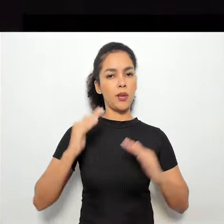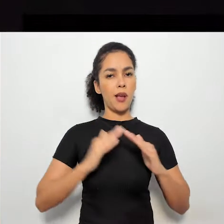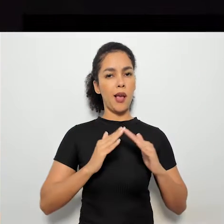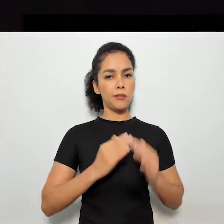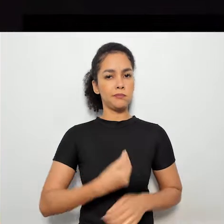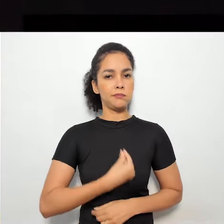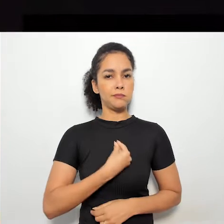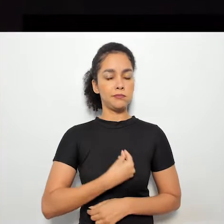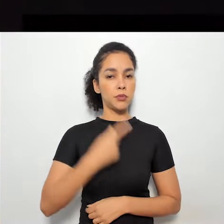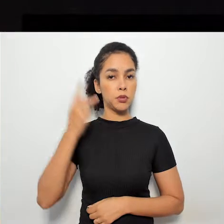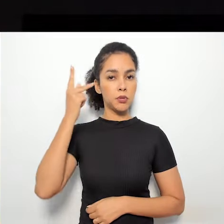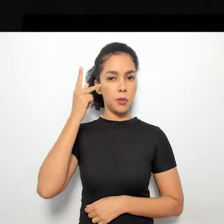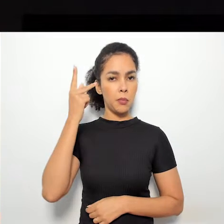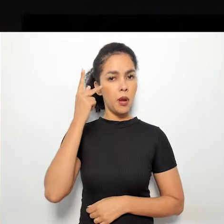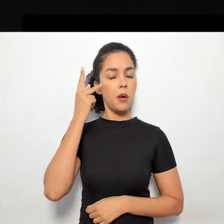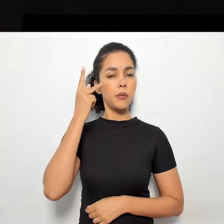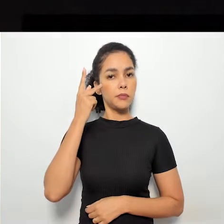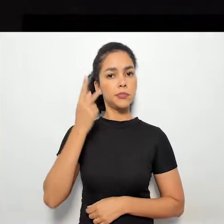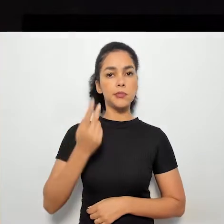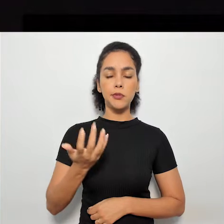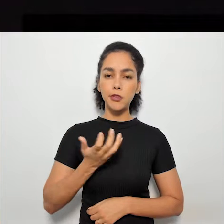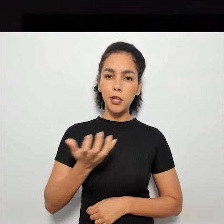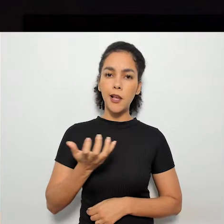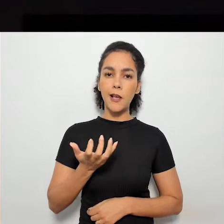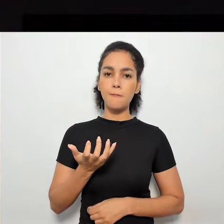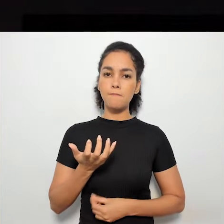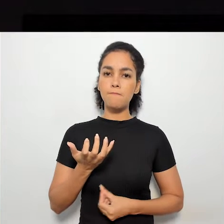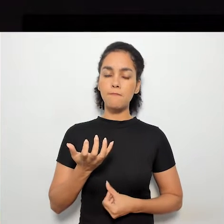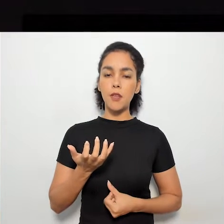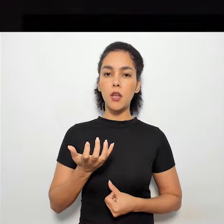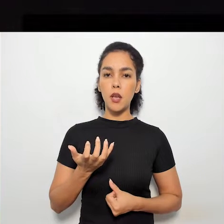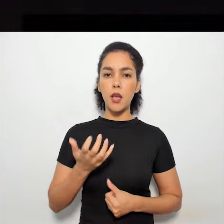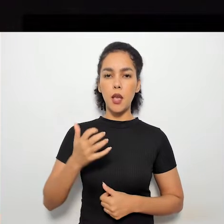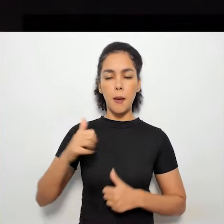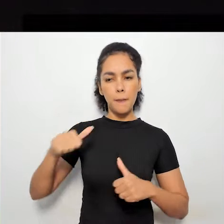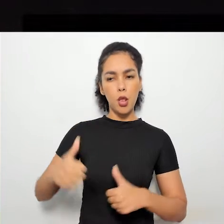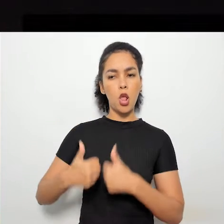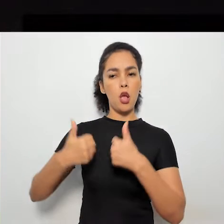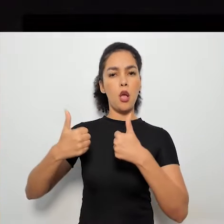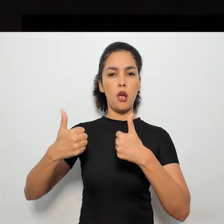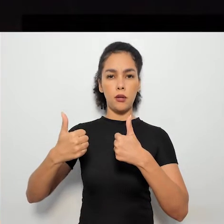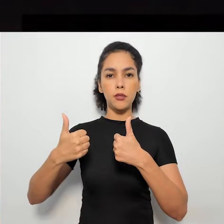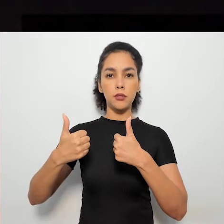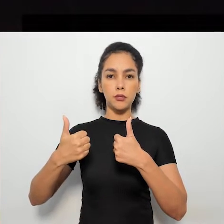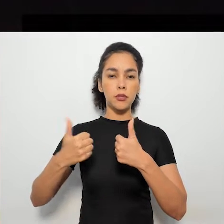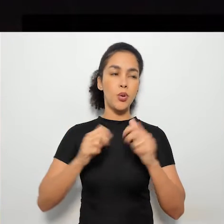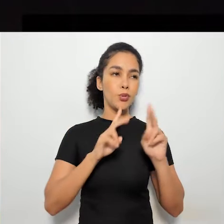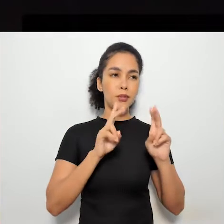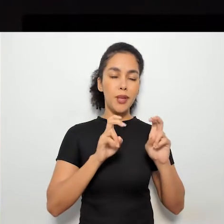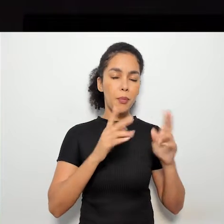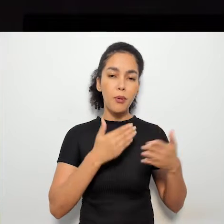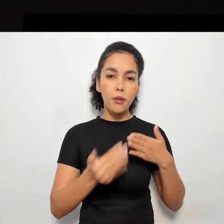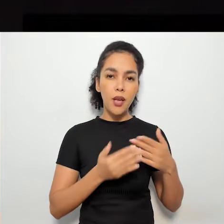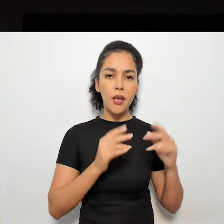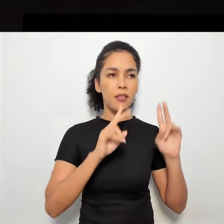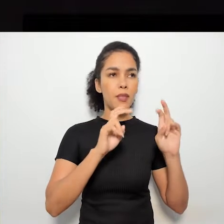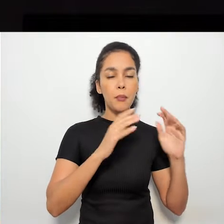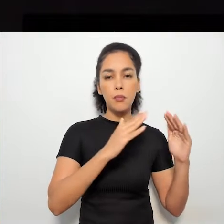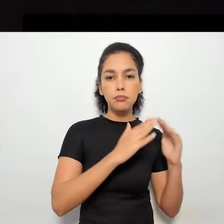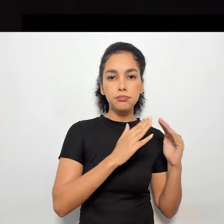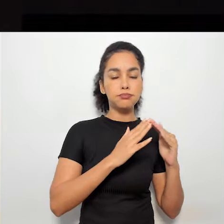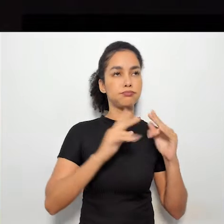cidadão, aquele que quer a melhoria, seja qual tema for, habitação,